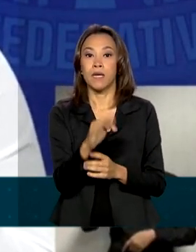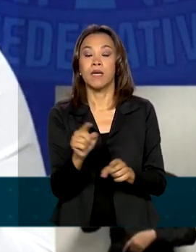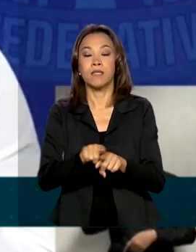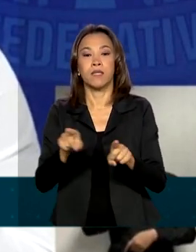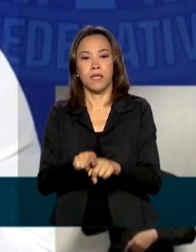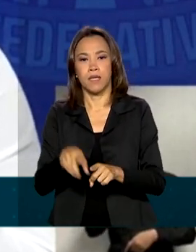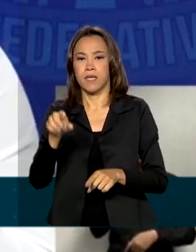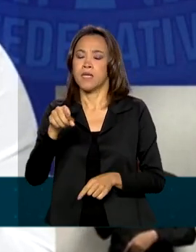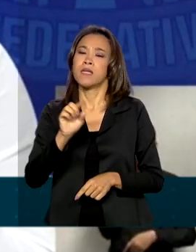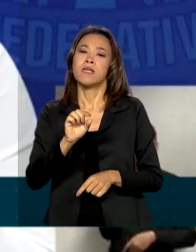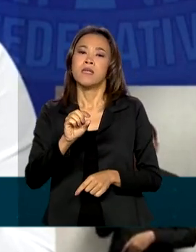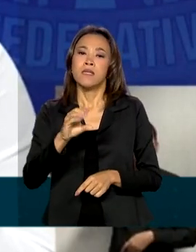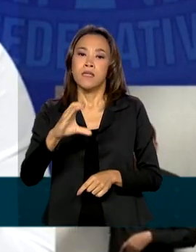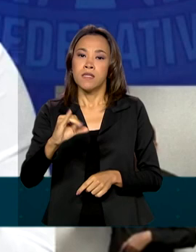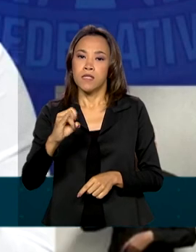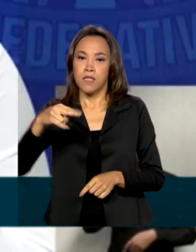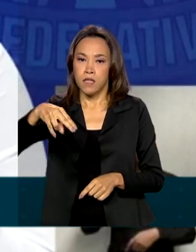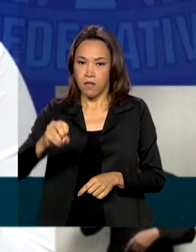milhões de doses.